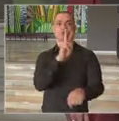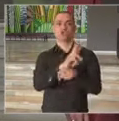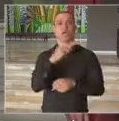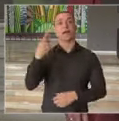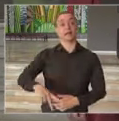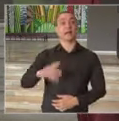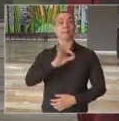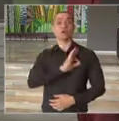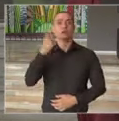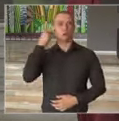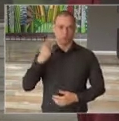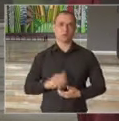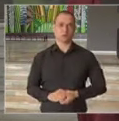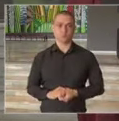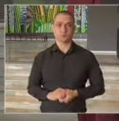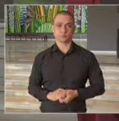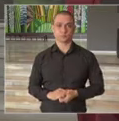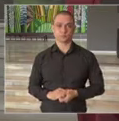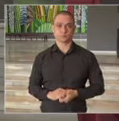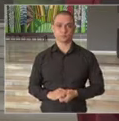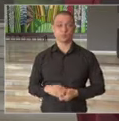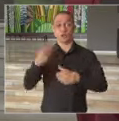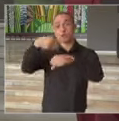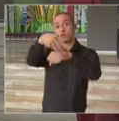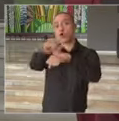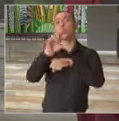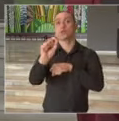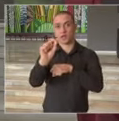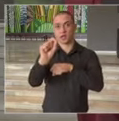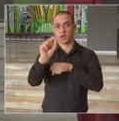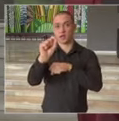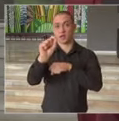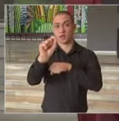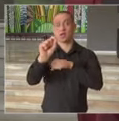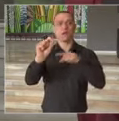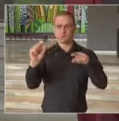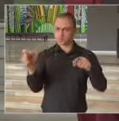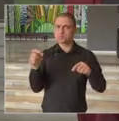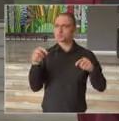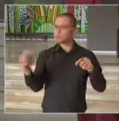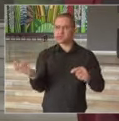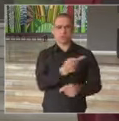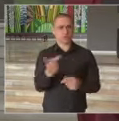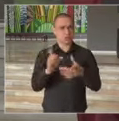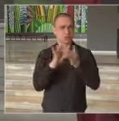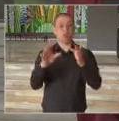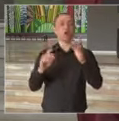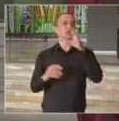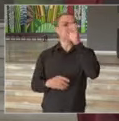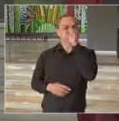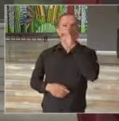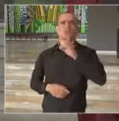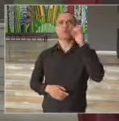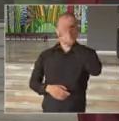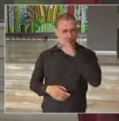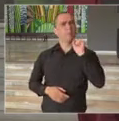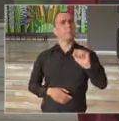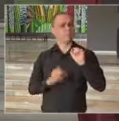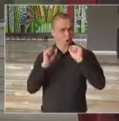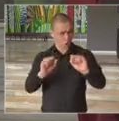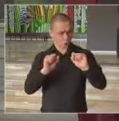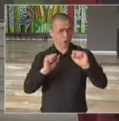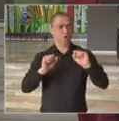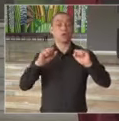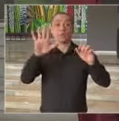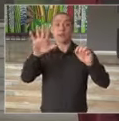de São Paulo. A orientação é para que possam fazê-lo aos finais de semana, repito, em